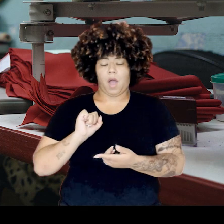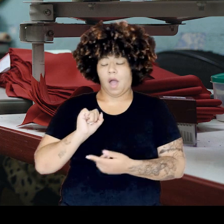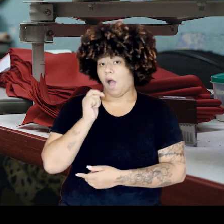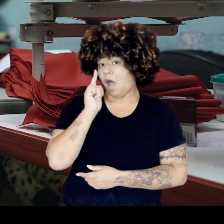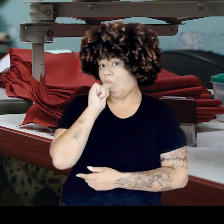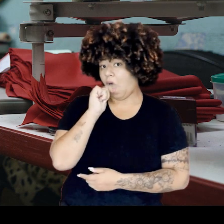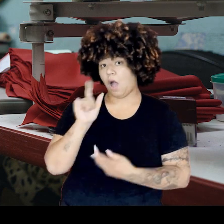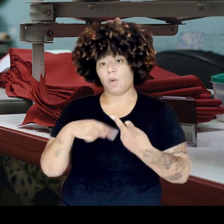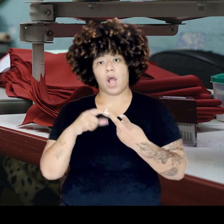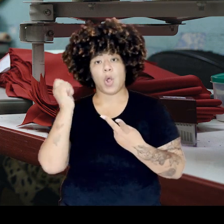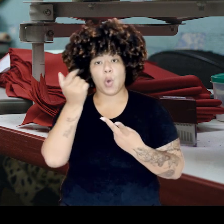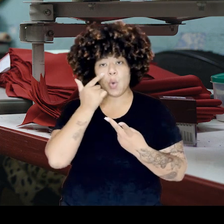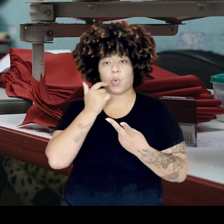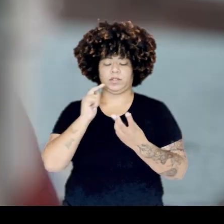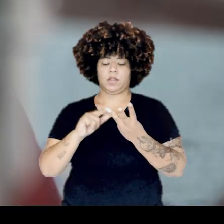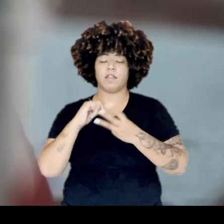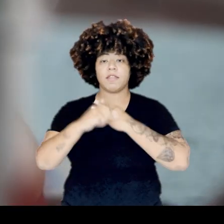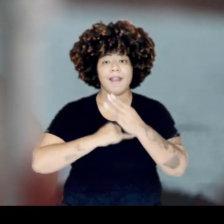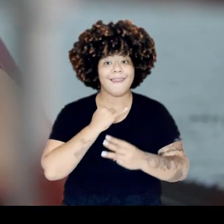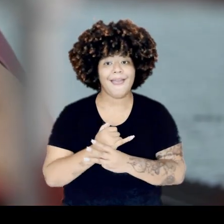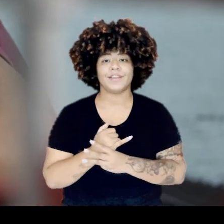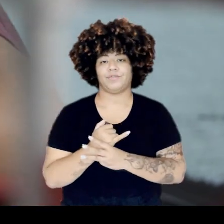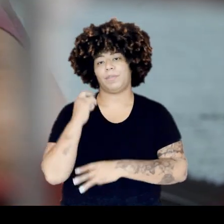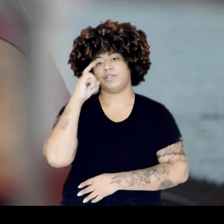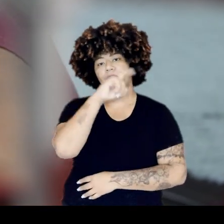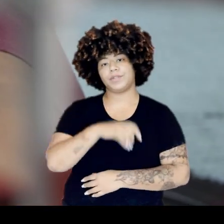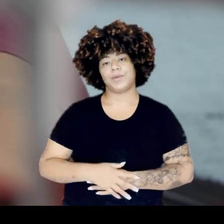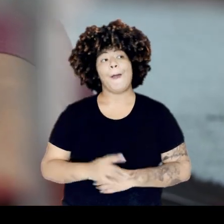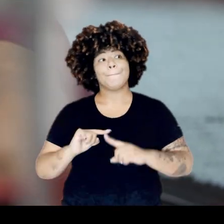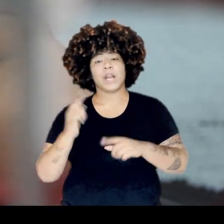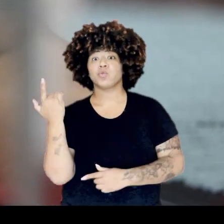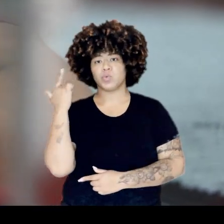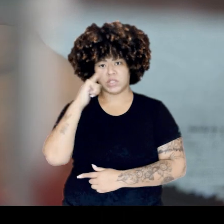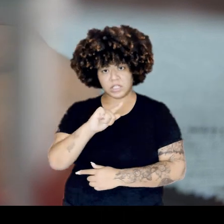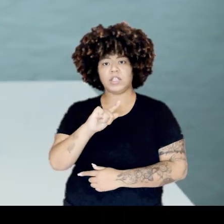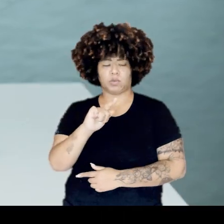foi muito fraco. Mas a gente soube sair disso porque a gente fez máscaras.